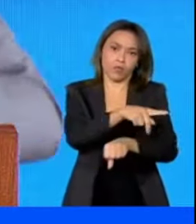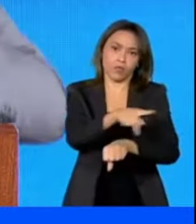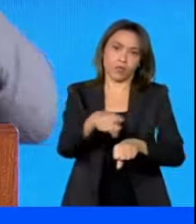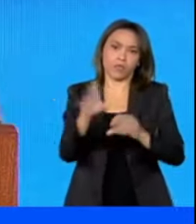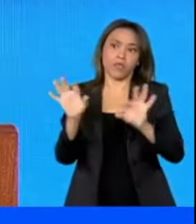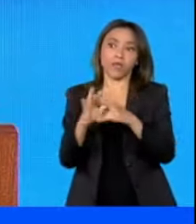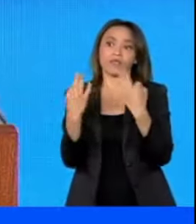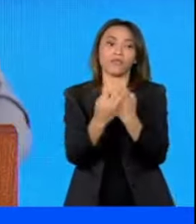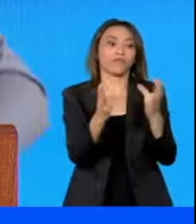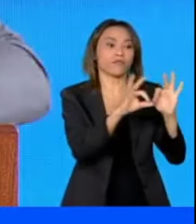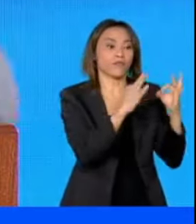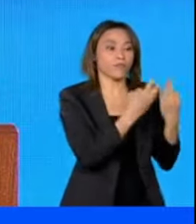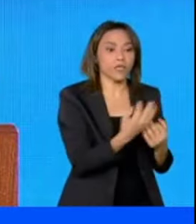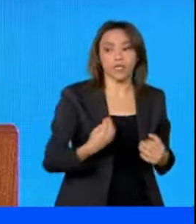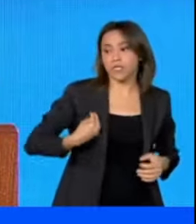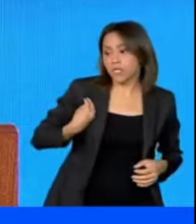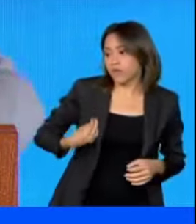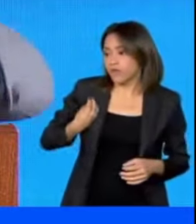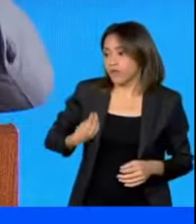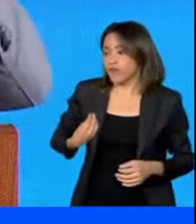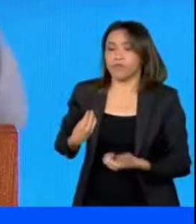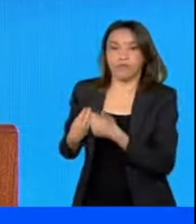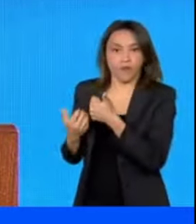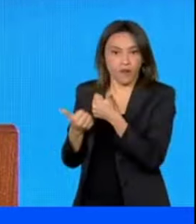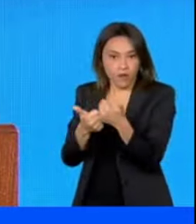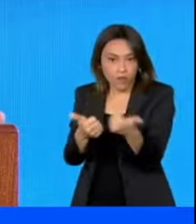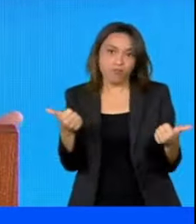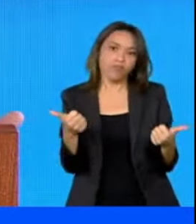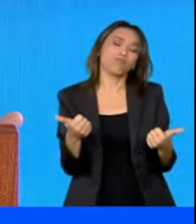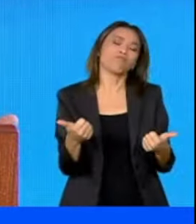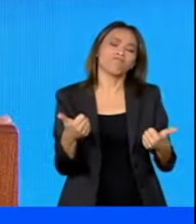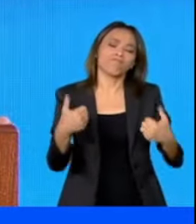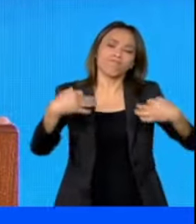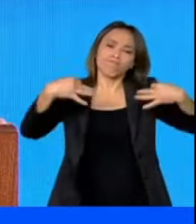famílias vivam decentemente e dignamente em harmonia.